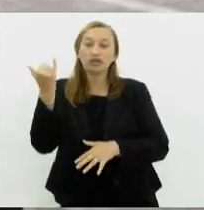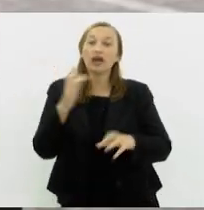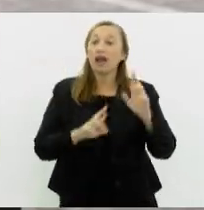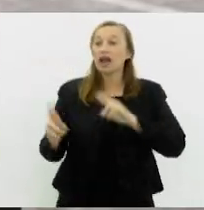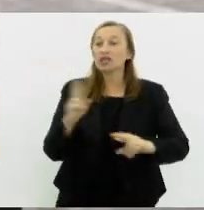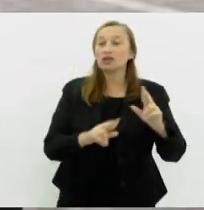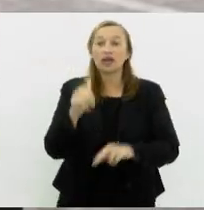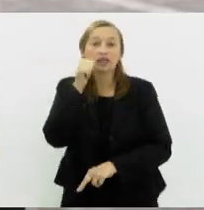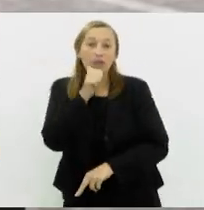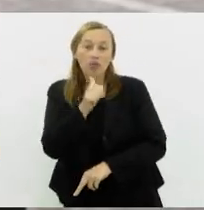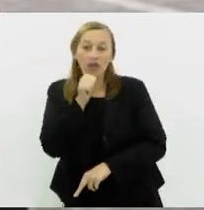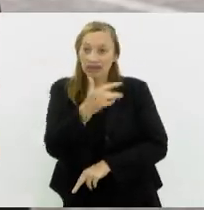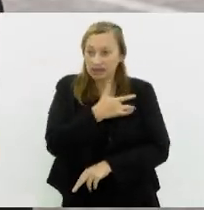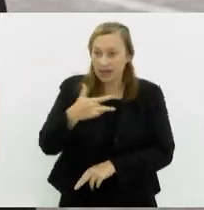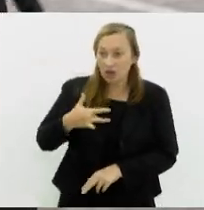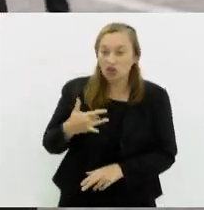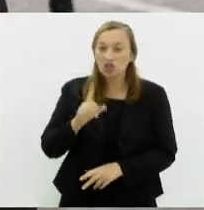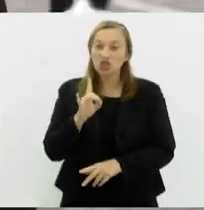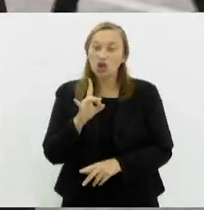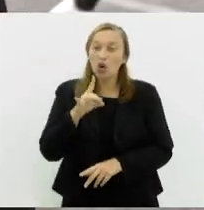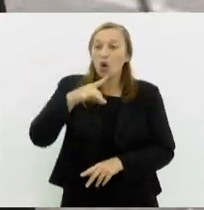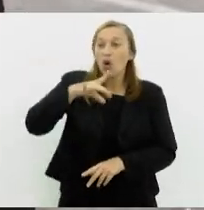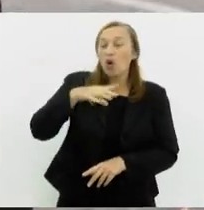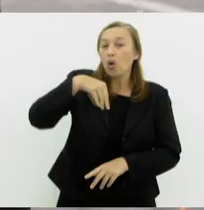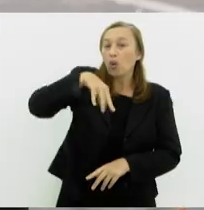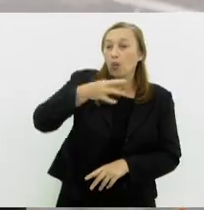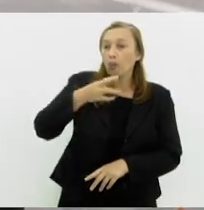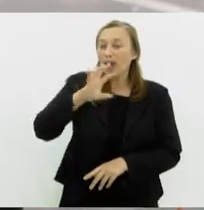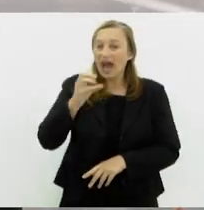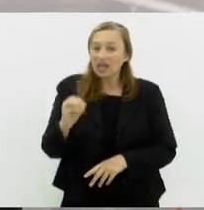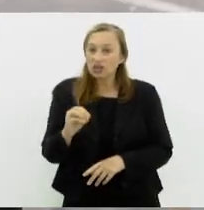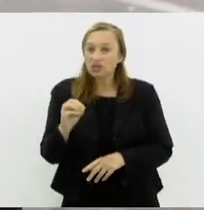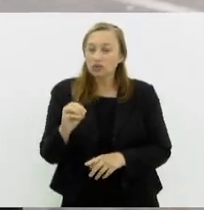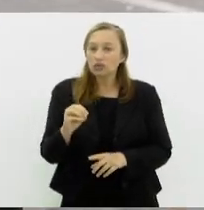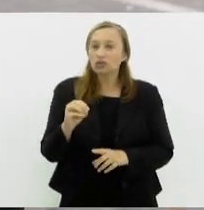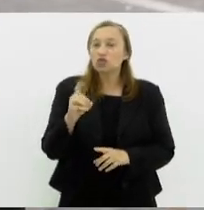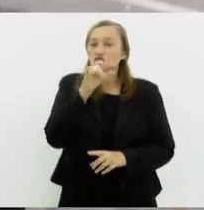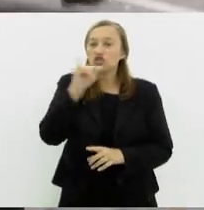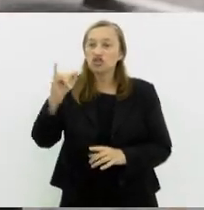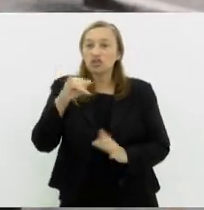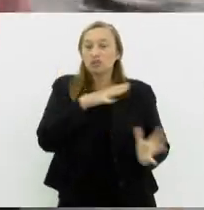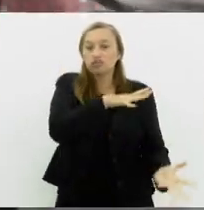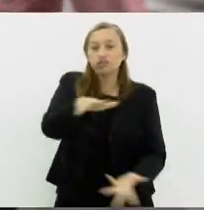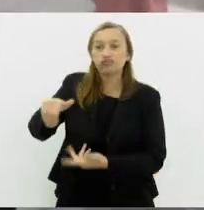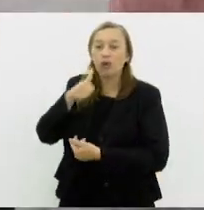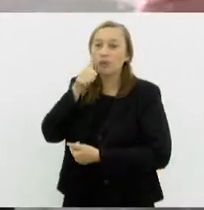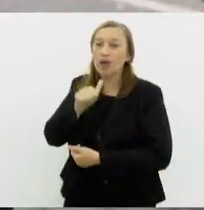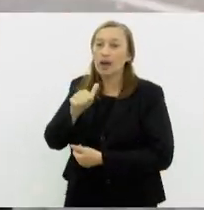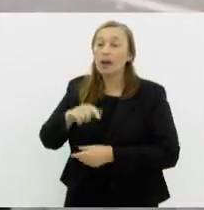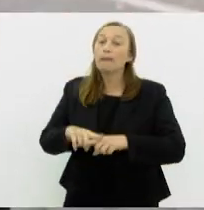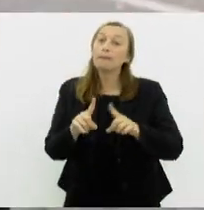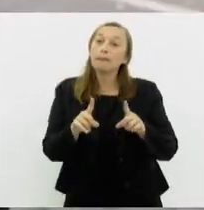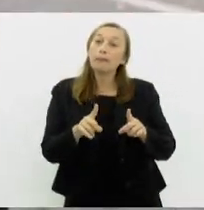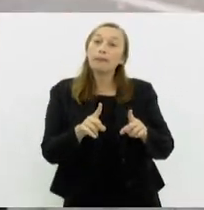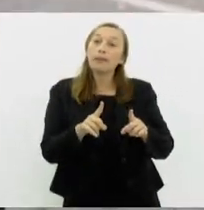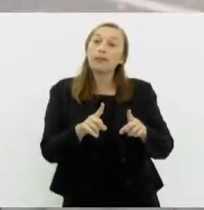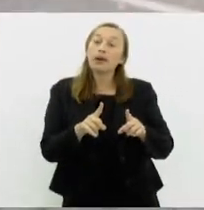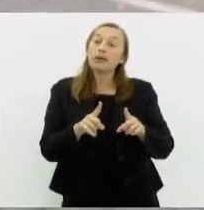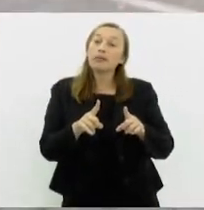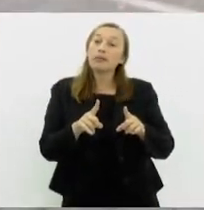Não só pelo mês de março ser o mês do Dia Internacional da Mulher, como essas ações, elas são